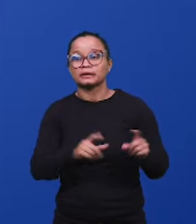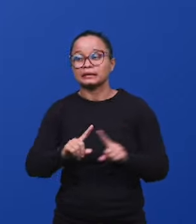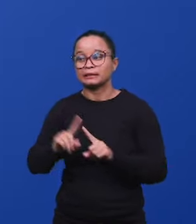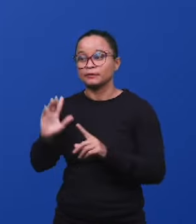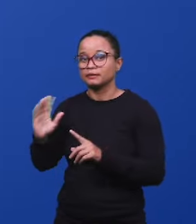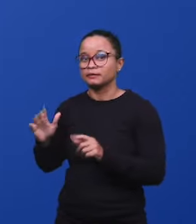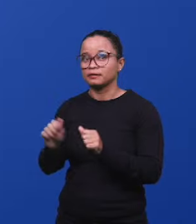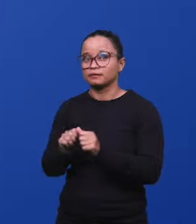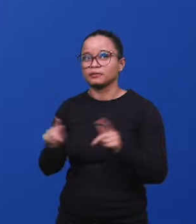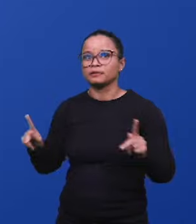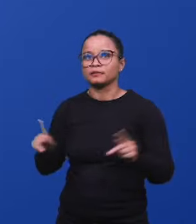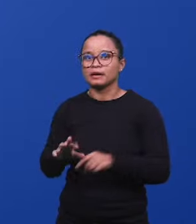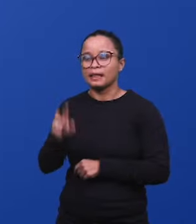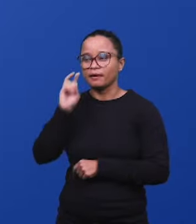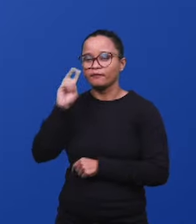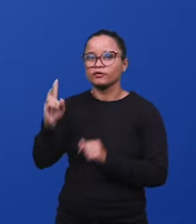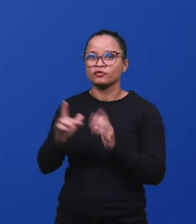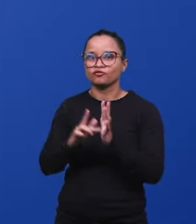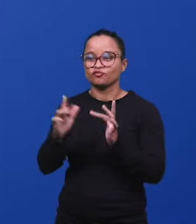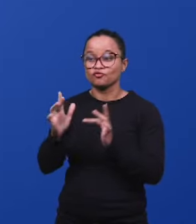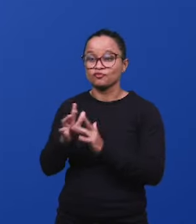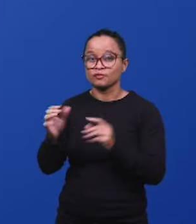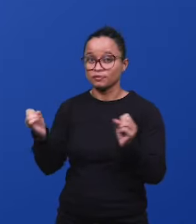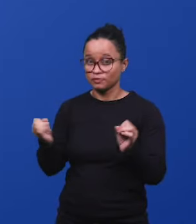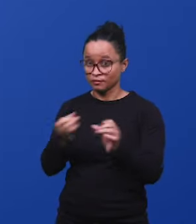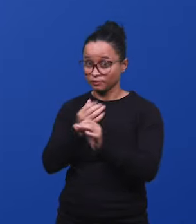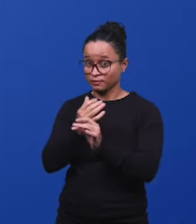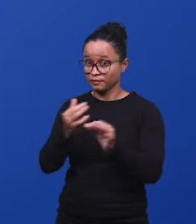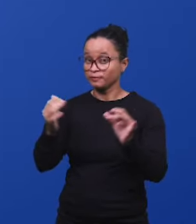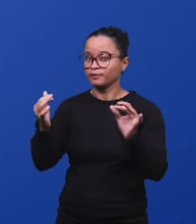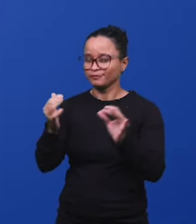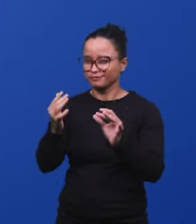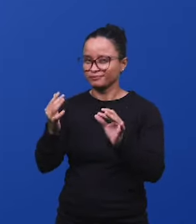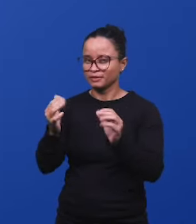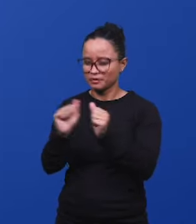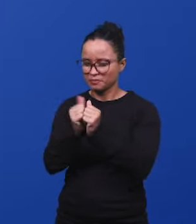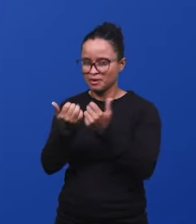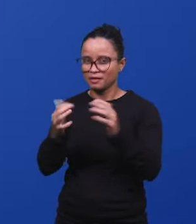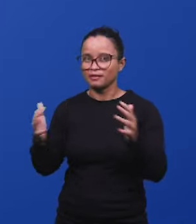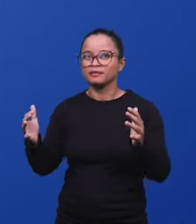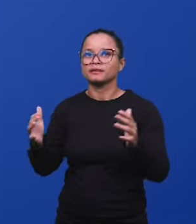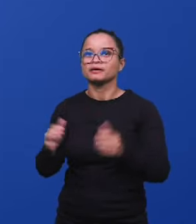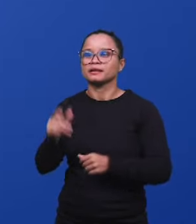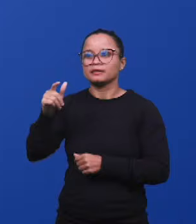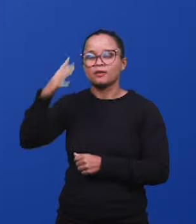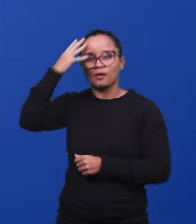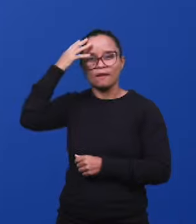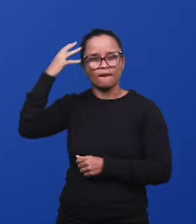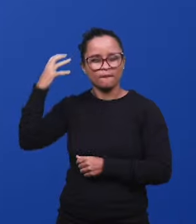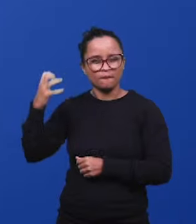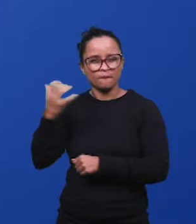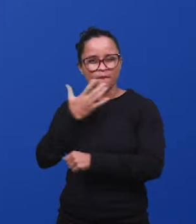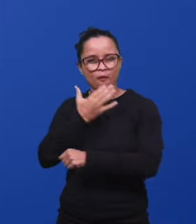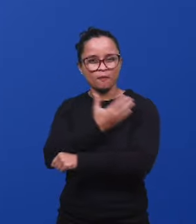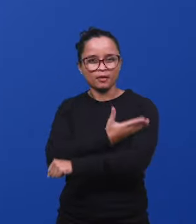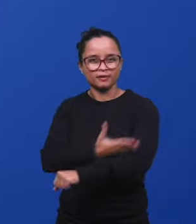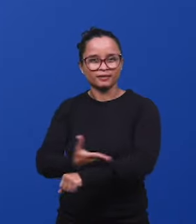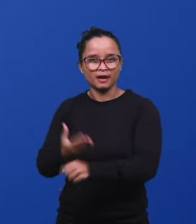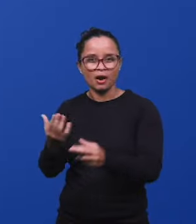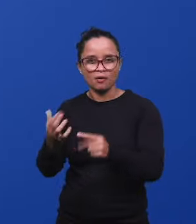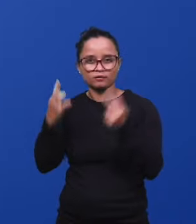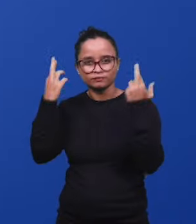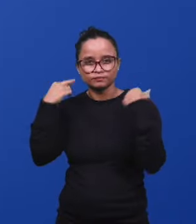observar que a igreja, ela já vê o Senhor Jesus glorificado, né? Seus cabelos eram brancos como a lã branca,